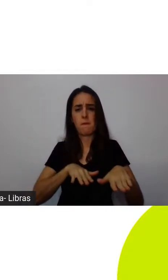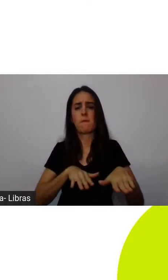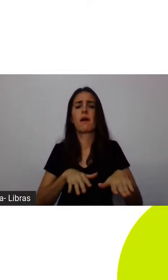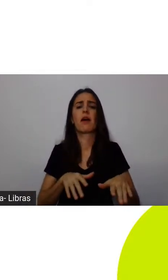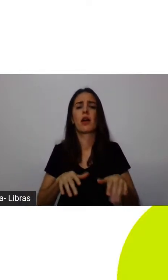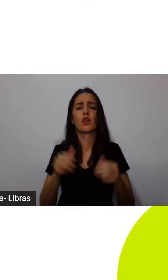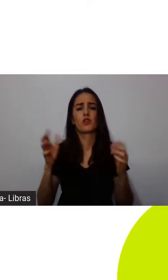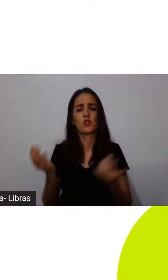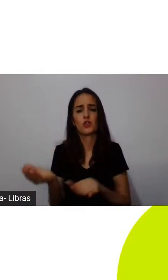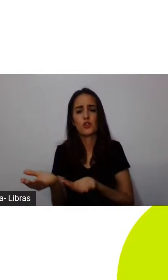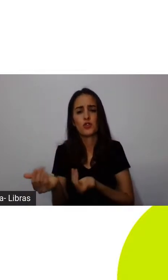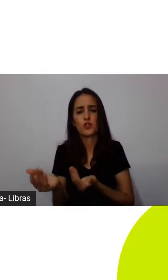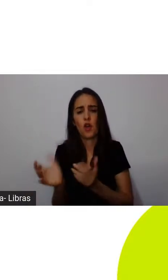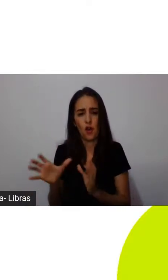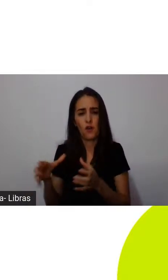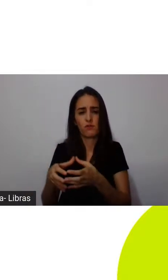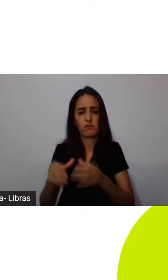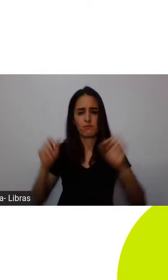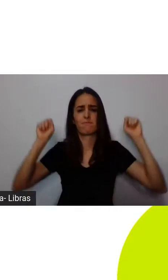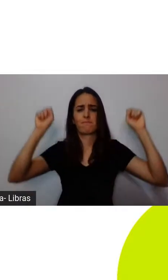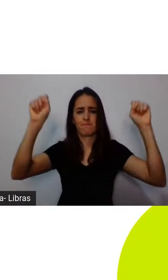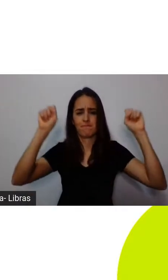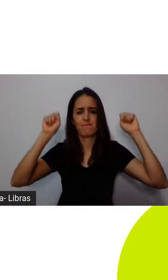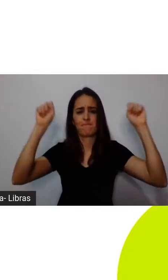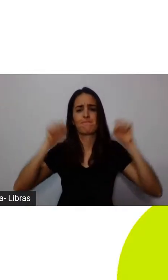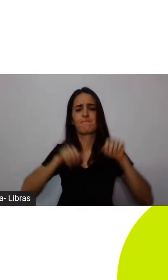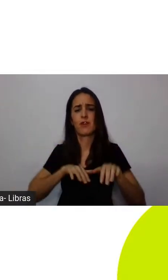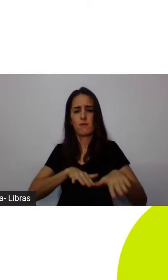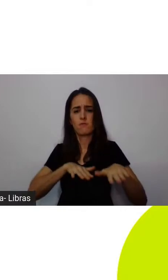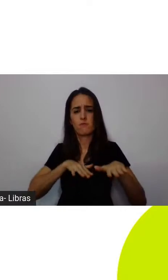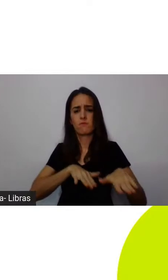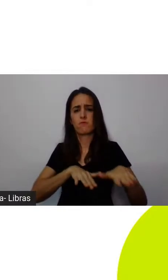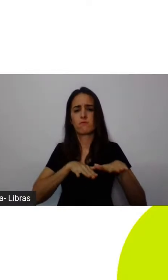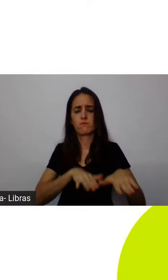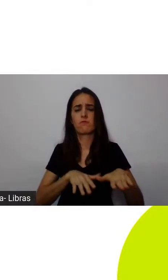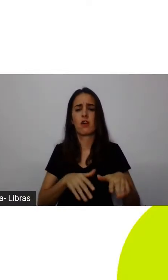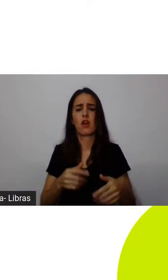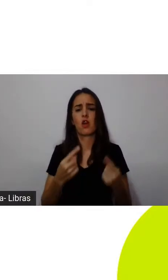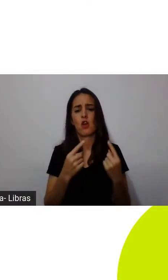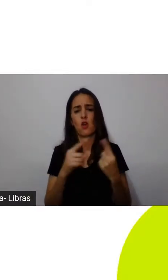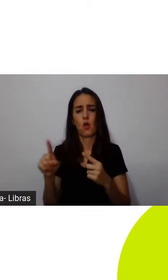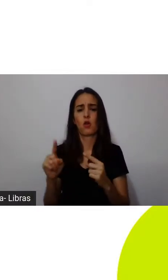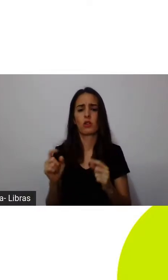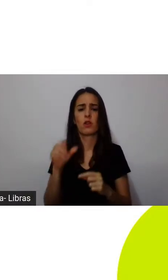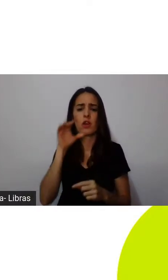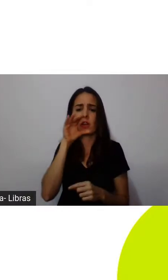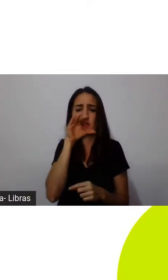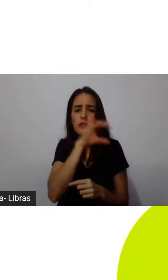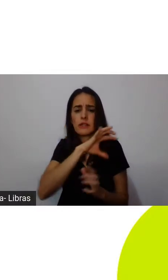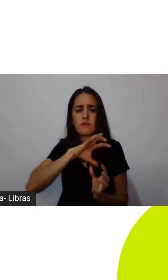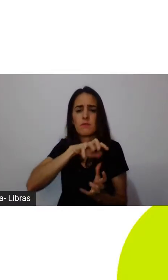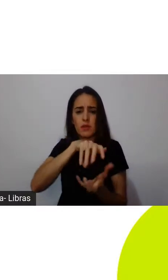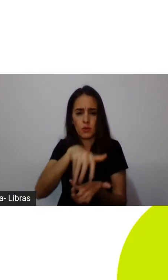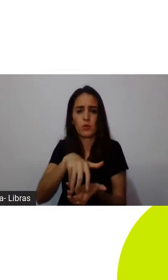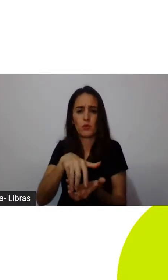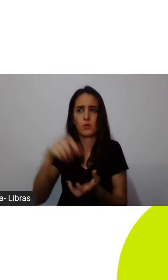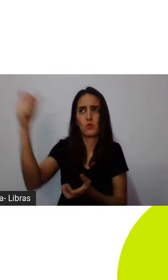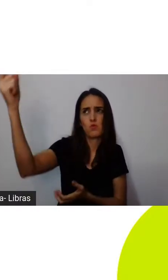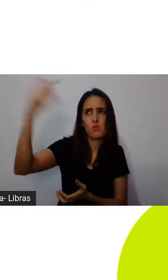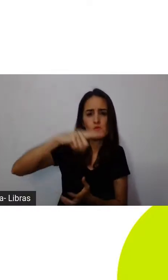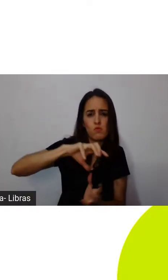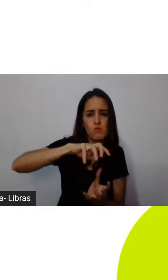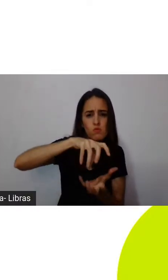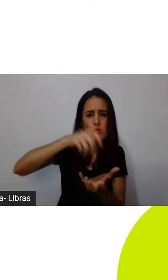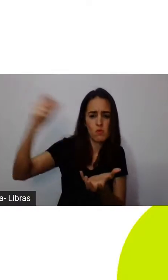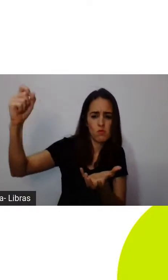contra o aquecimento global, para que os países, os governos, tomem medidas, de fato, pragmáticas, pragmáticas, para parar